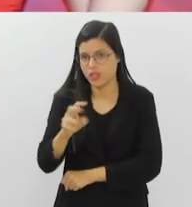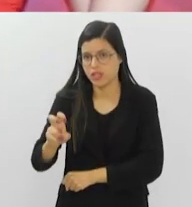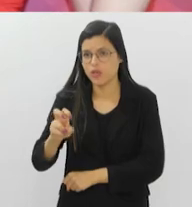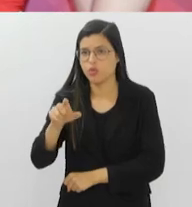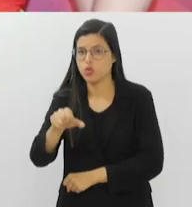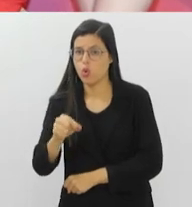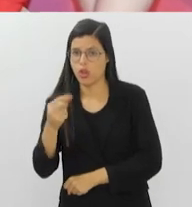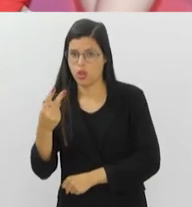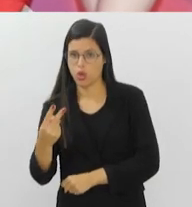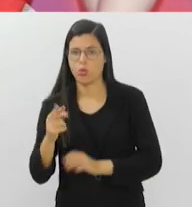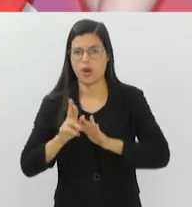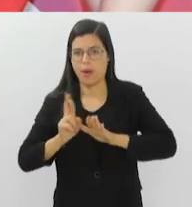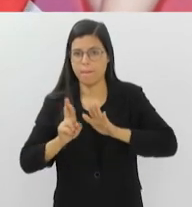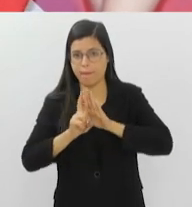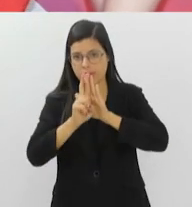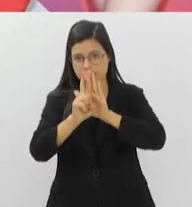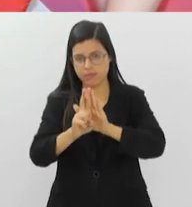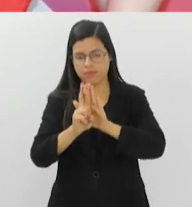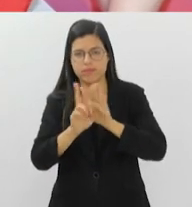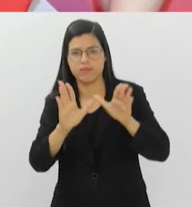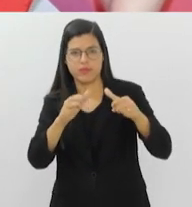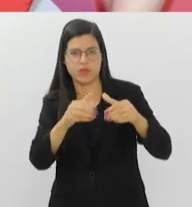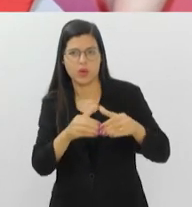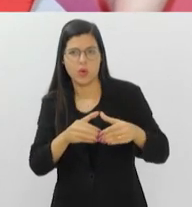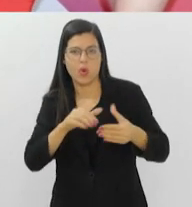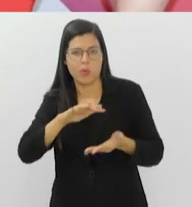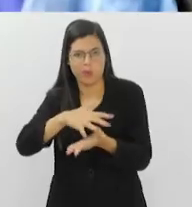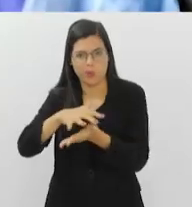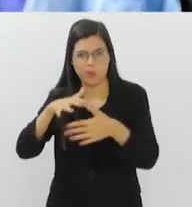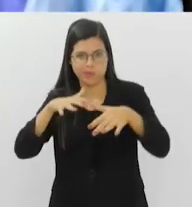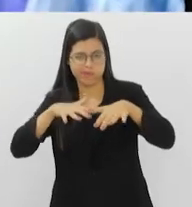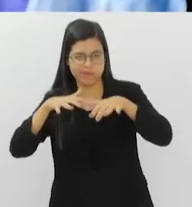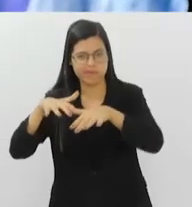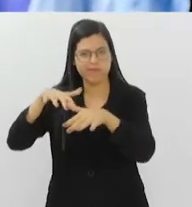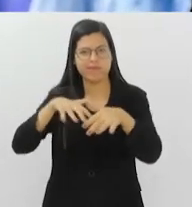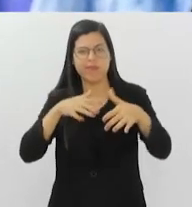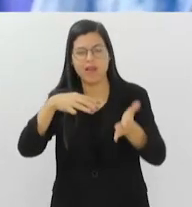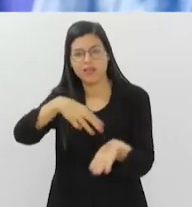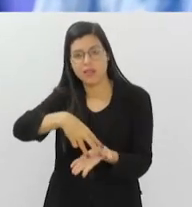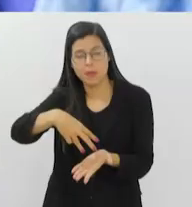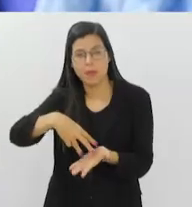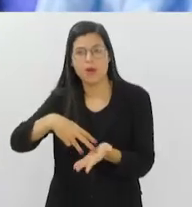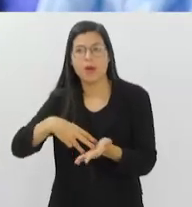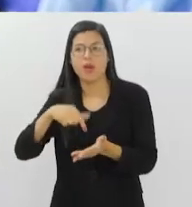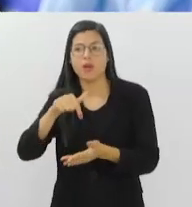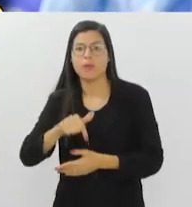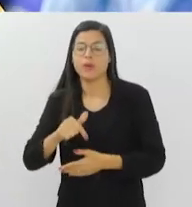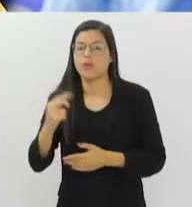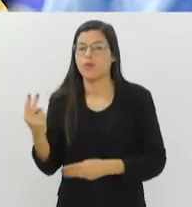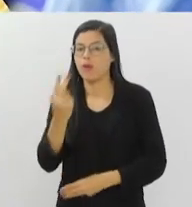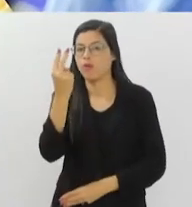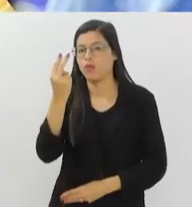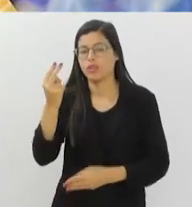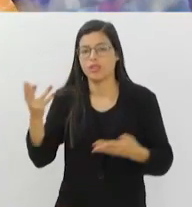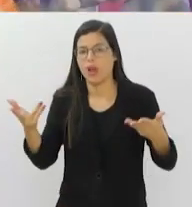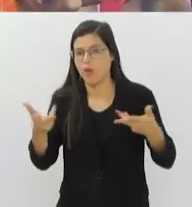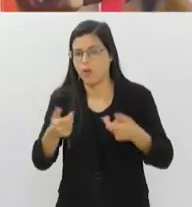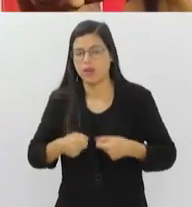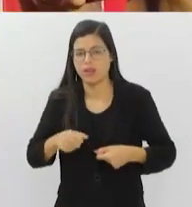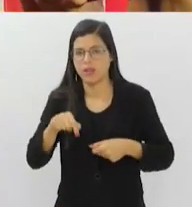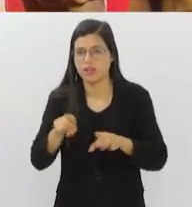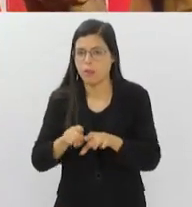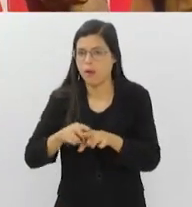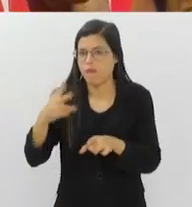que vão representar a escola nos eventos e no desfile oficial no Sambódromo, mantendo a tradição de valorizar os talentos e a força da comunidade.